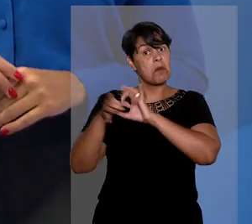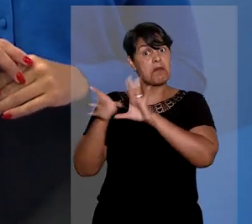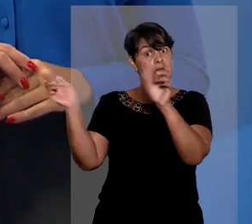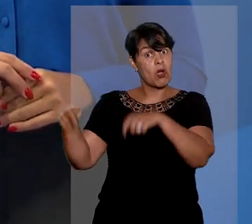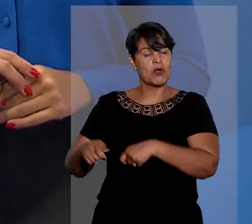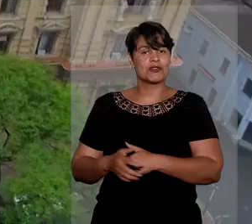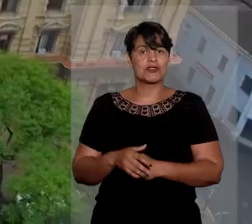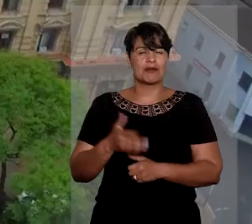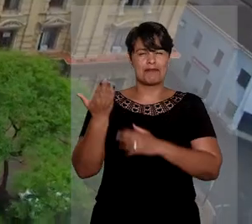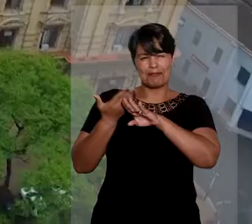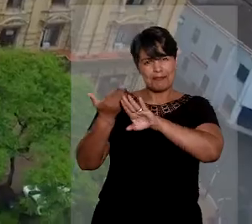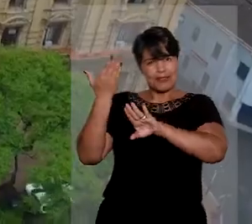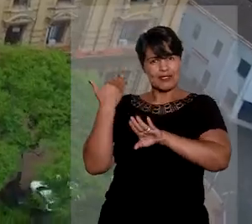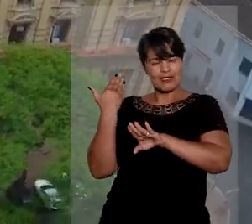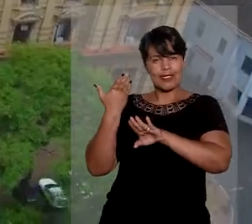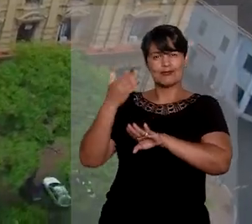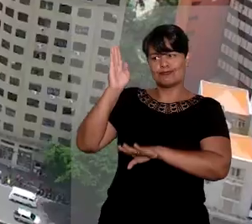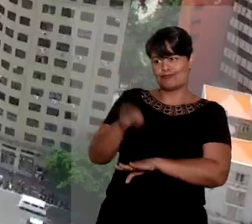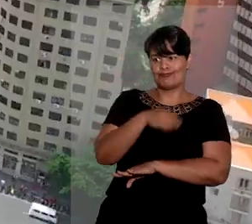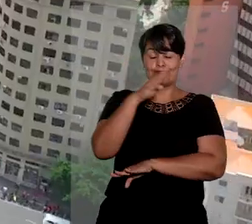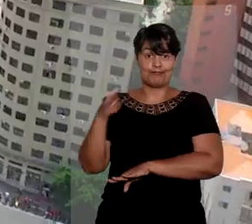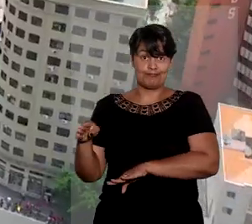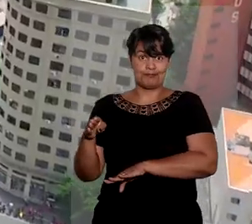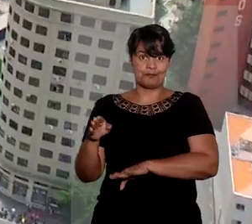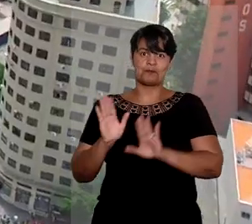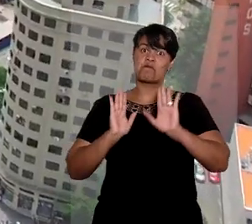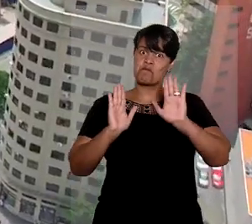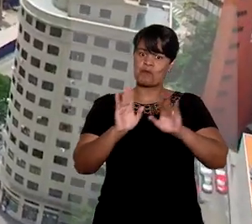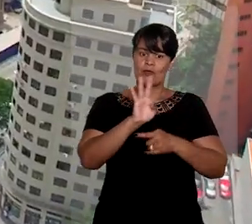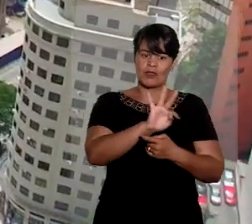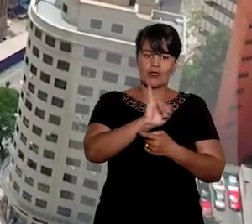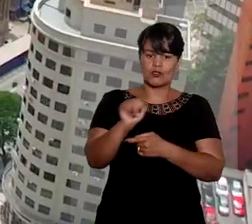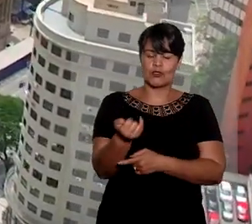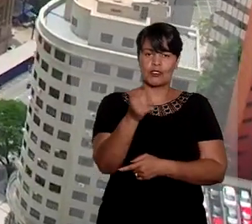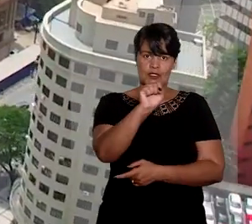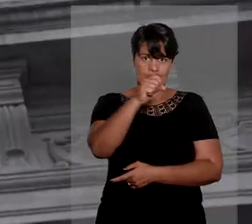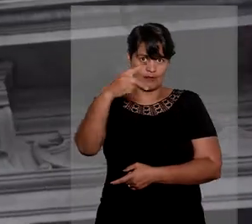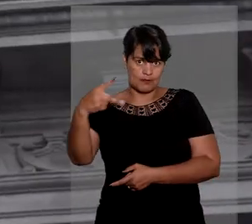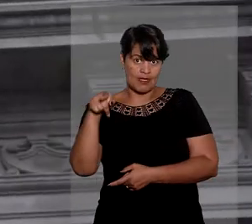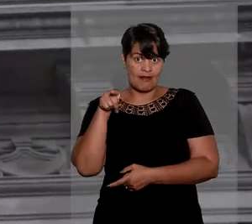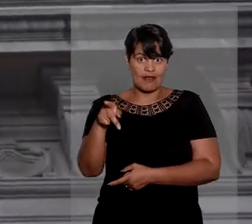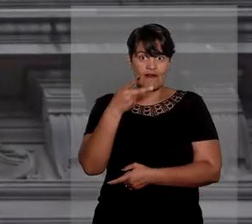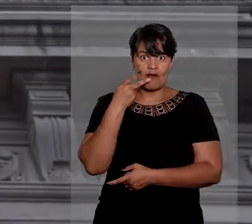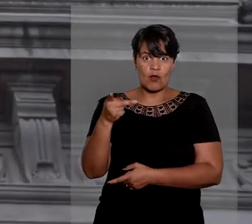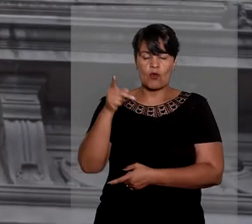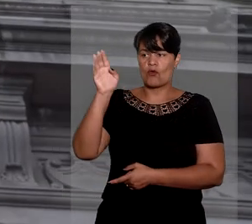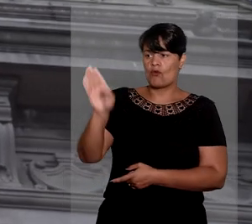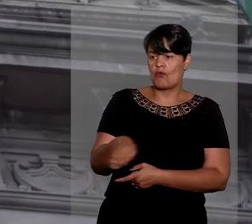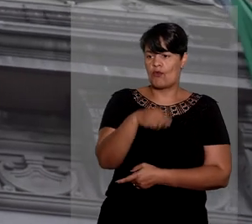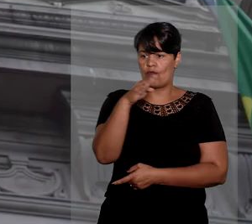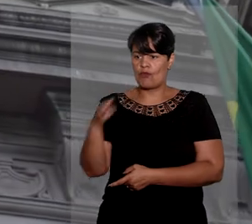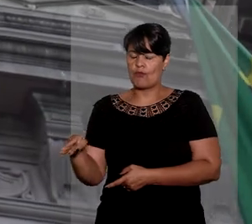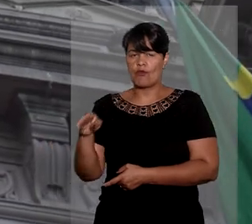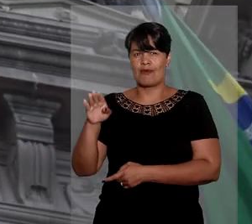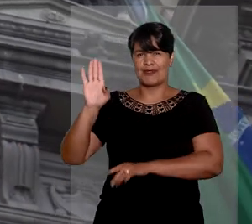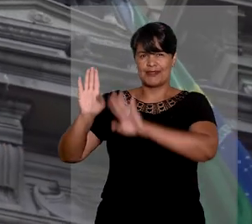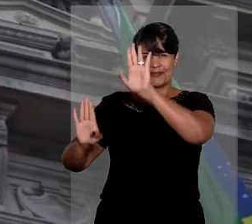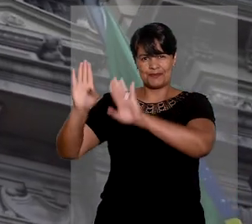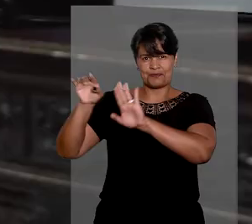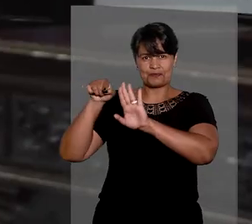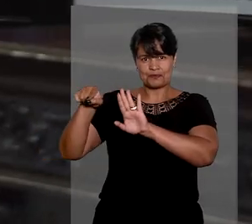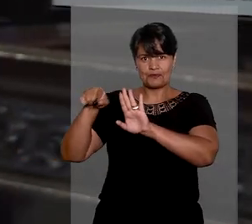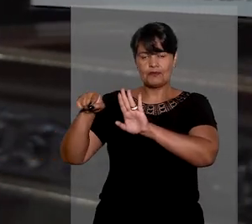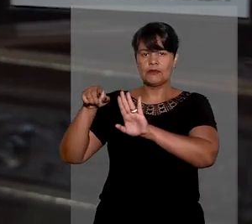instância. O Tribunal de Justiça de São Paulo declarou integralmente nulo o certame após concluir que houve